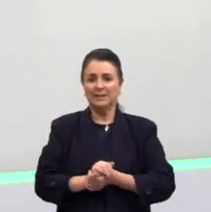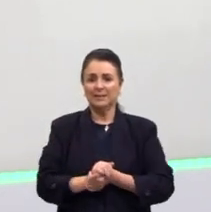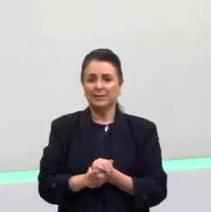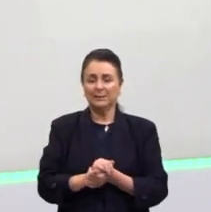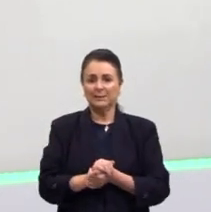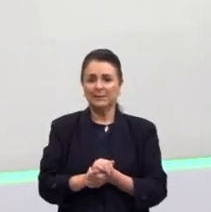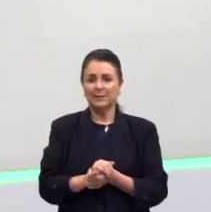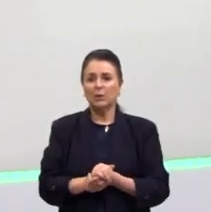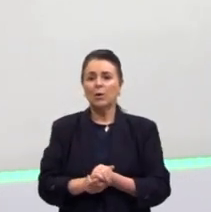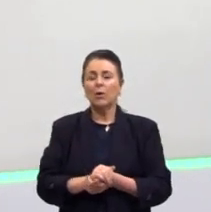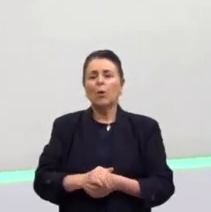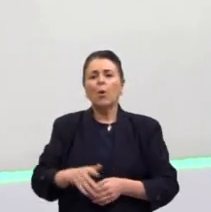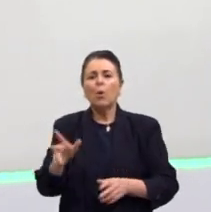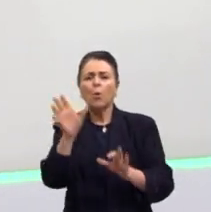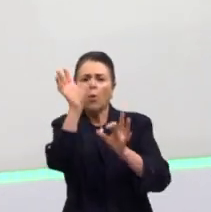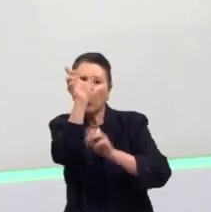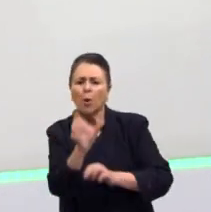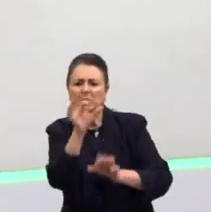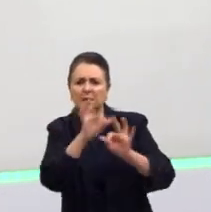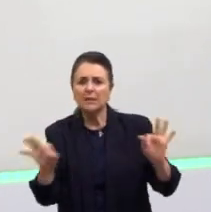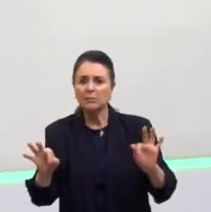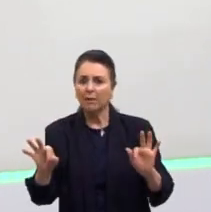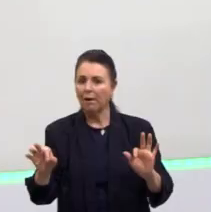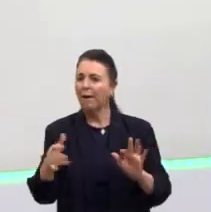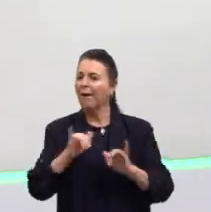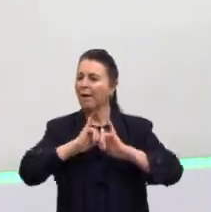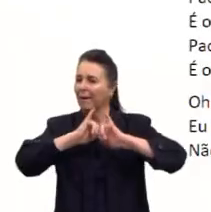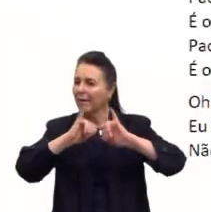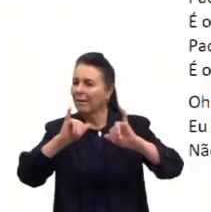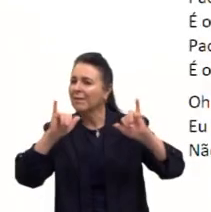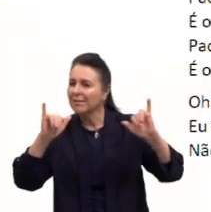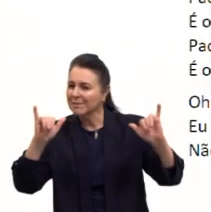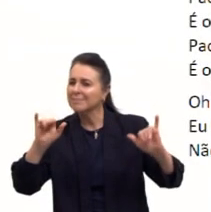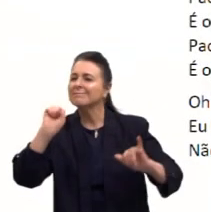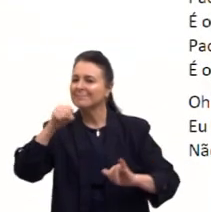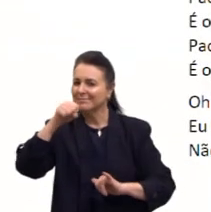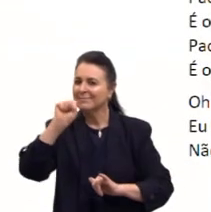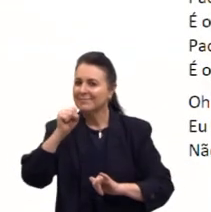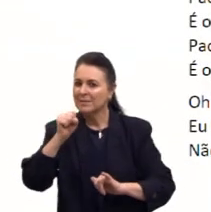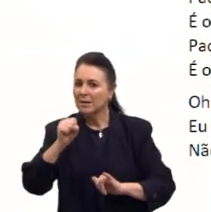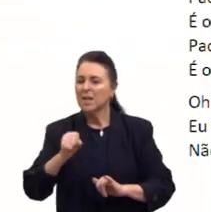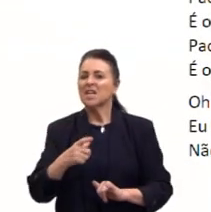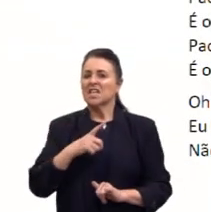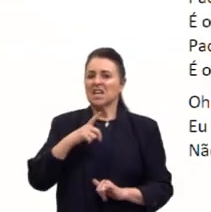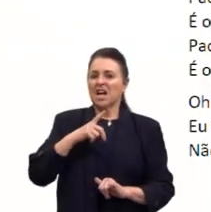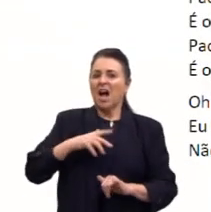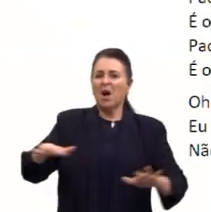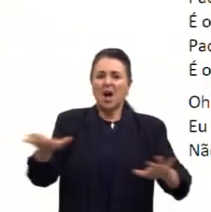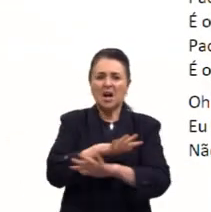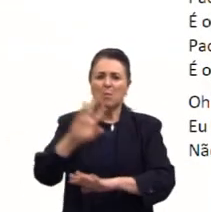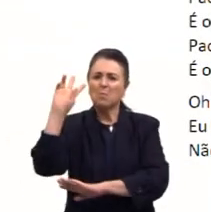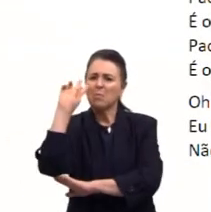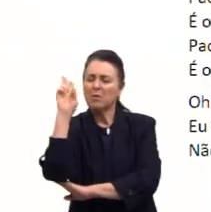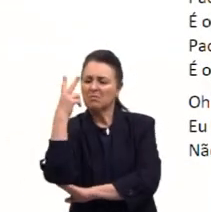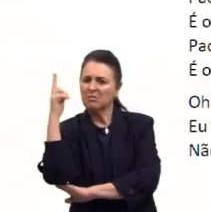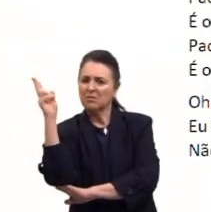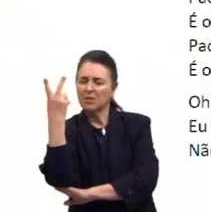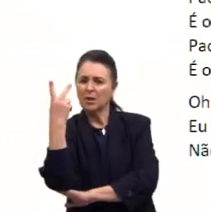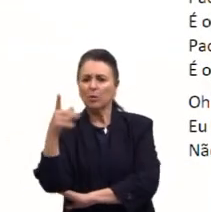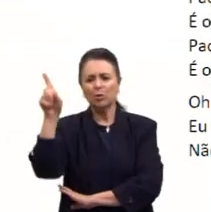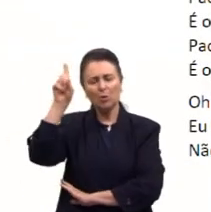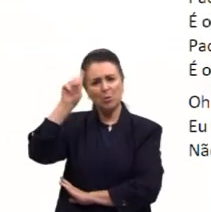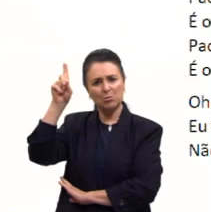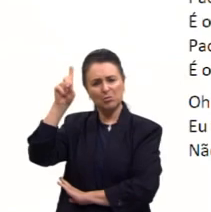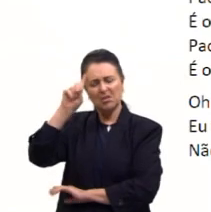O pacato cidadão, te chamei a atenção, não foi à toa, não. Centro finil, utopia, mas a guerra todo dia, dia,